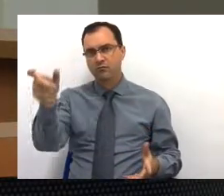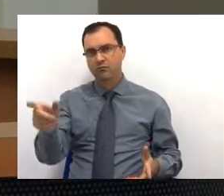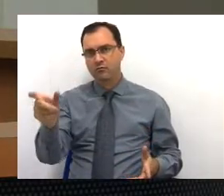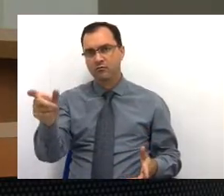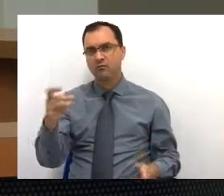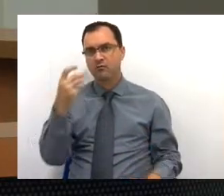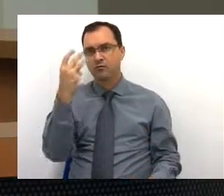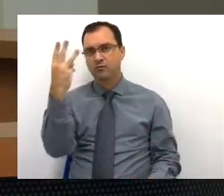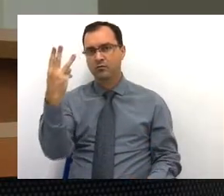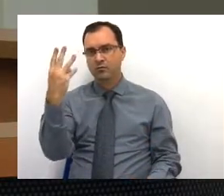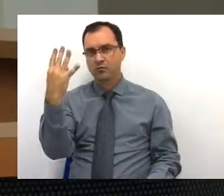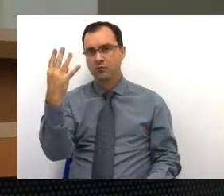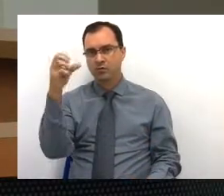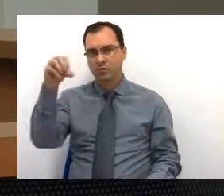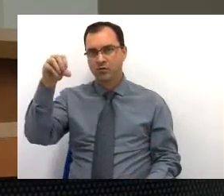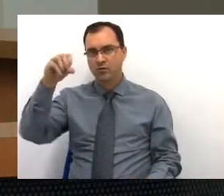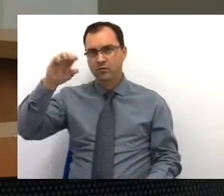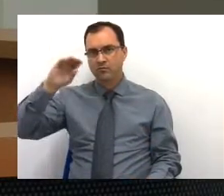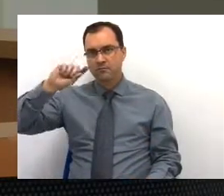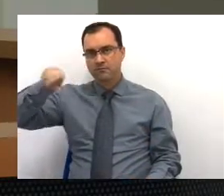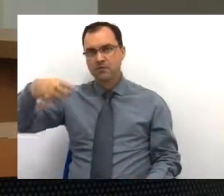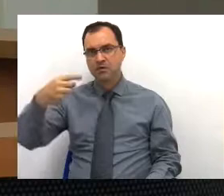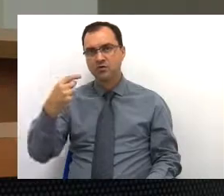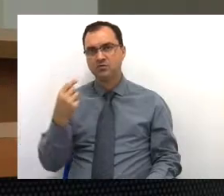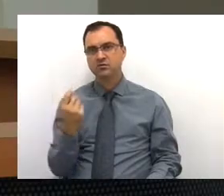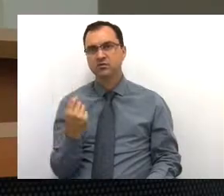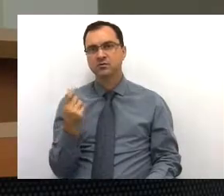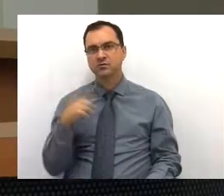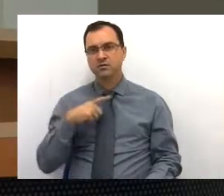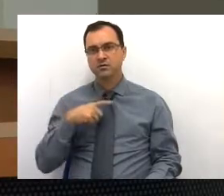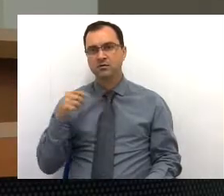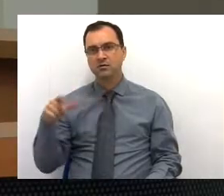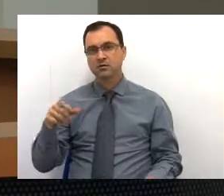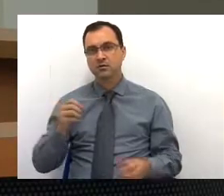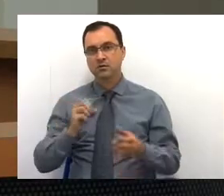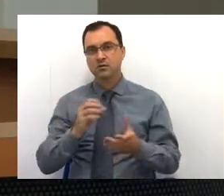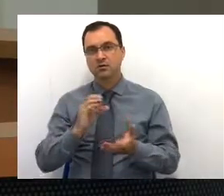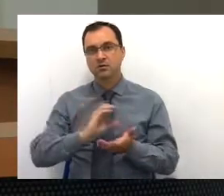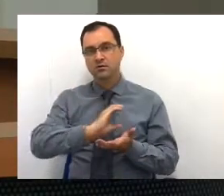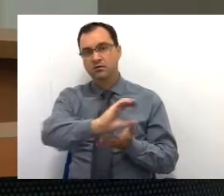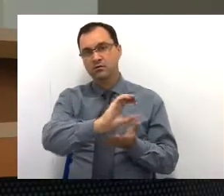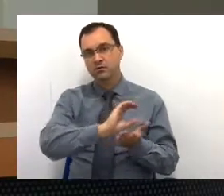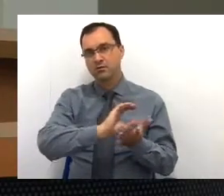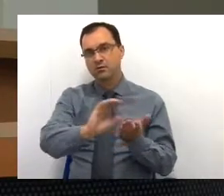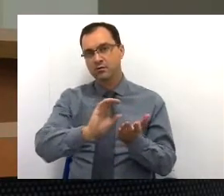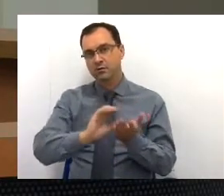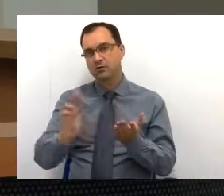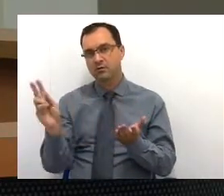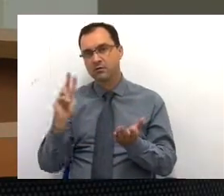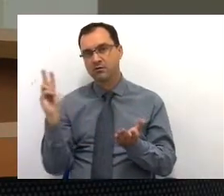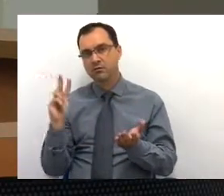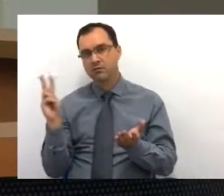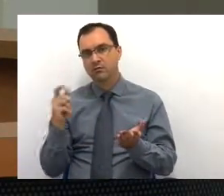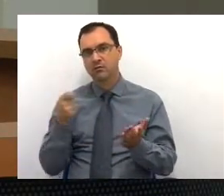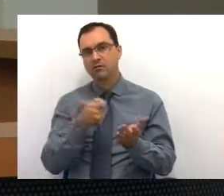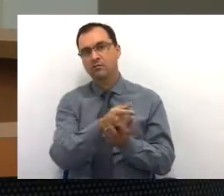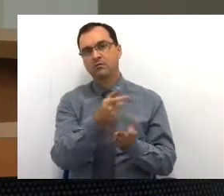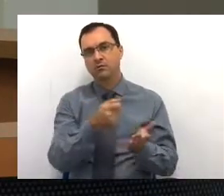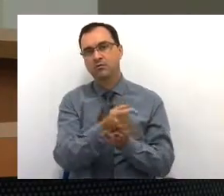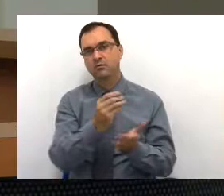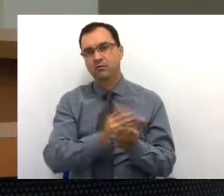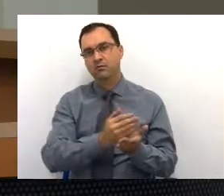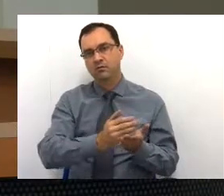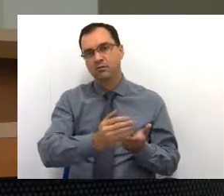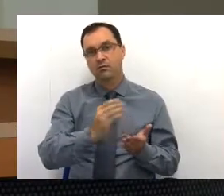349 milhões. Fizemos aqui uma distribuição dos valores referente a despesas correntes, quais